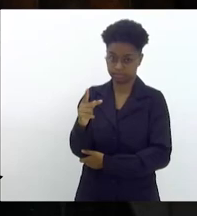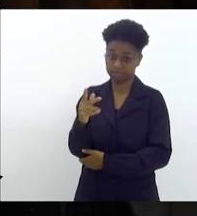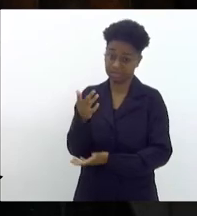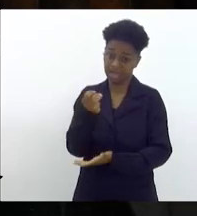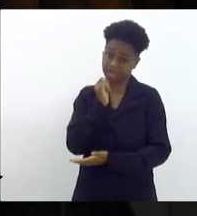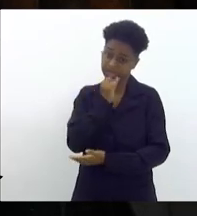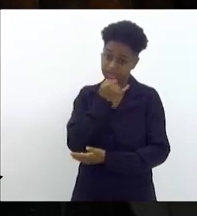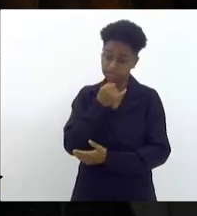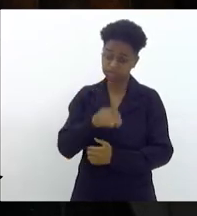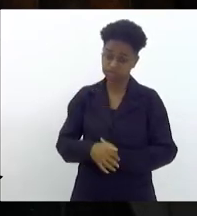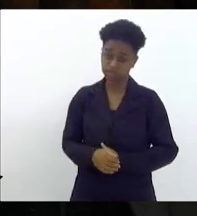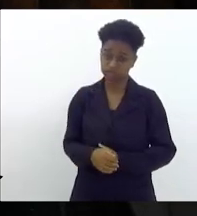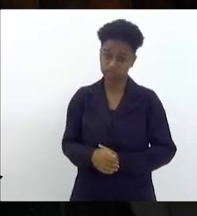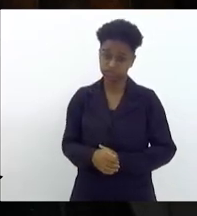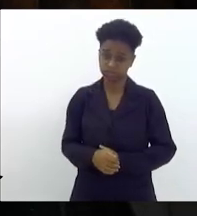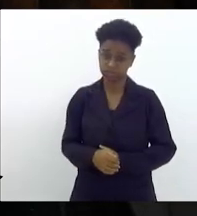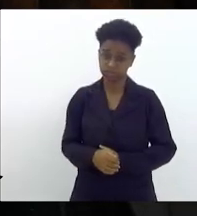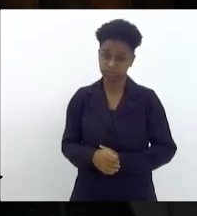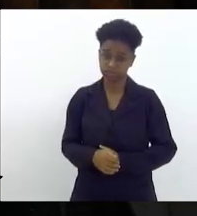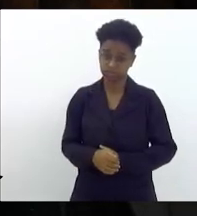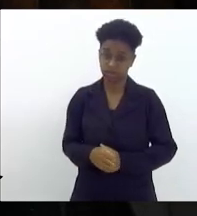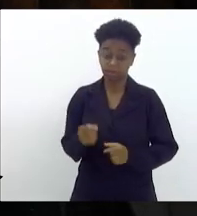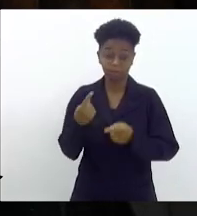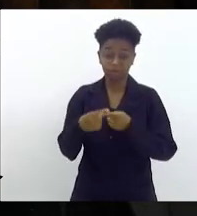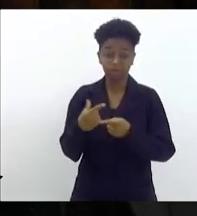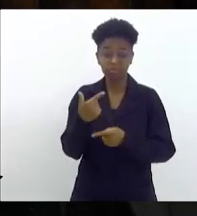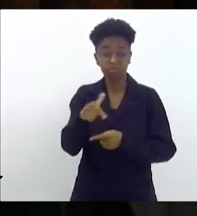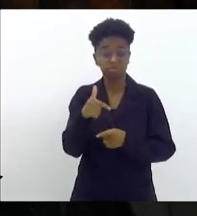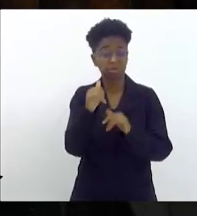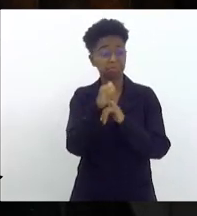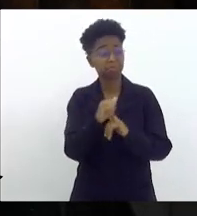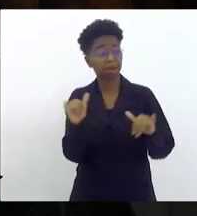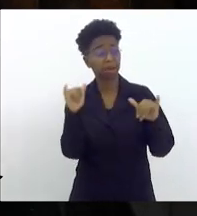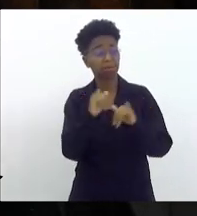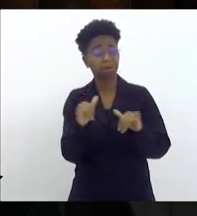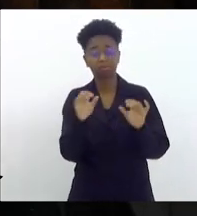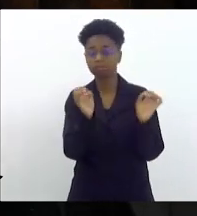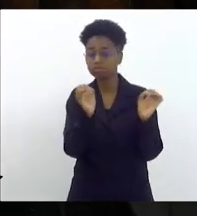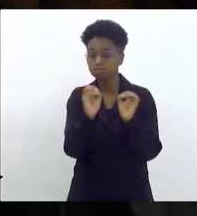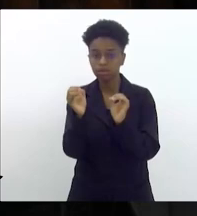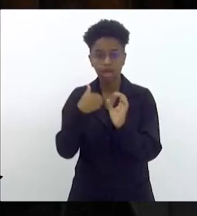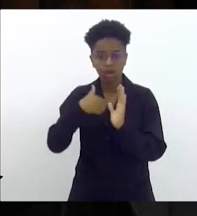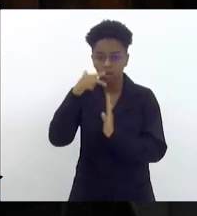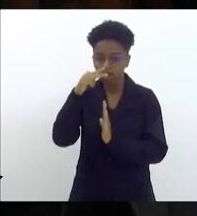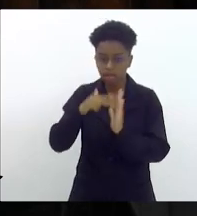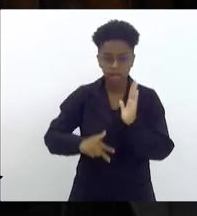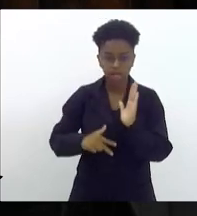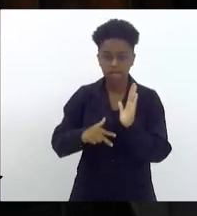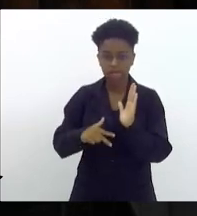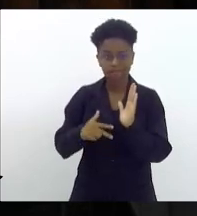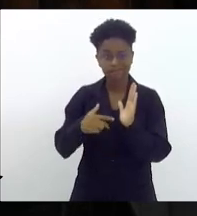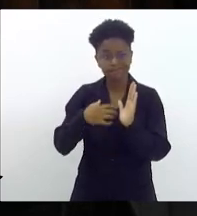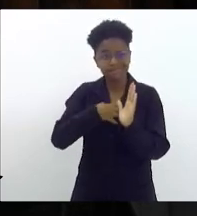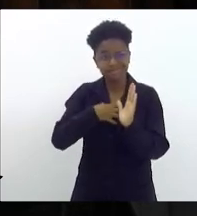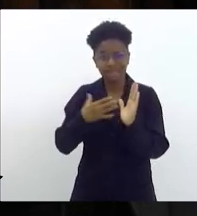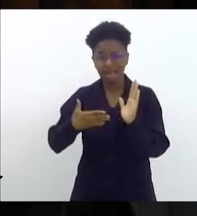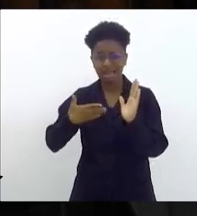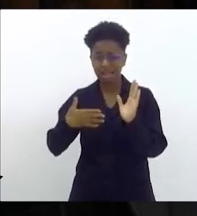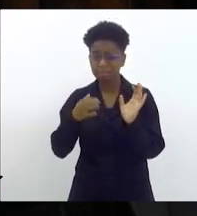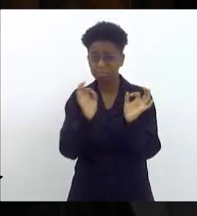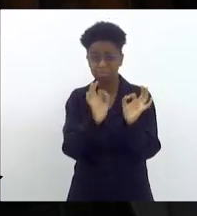triste. Não tem uma notícia que eu leia que possa me animar.